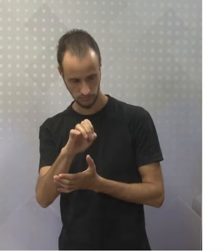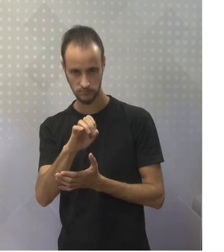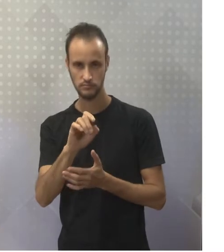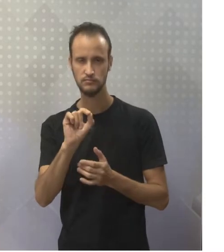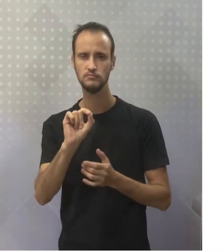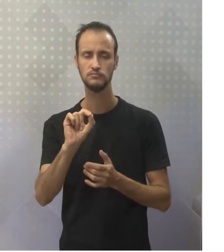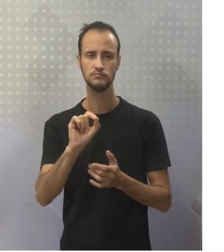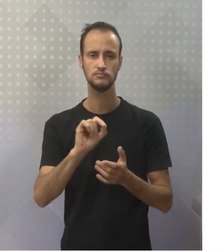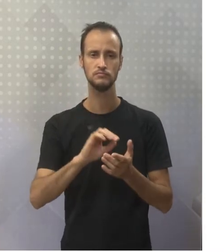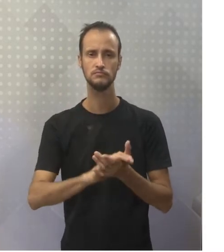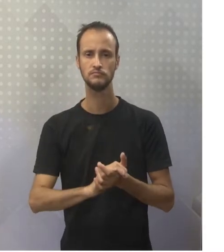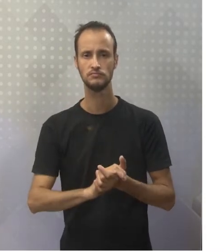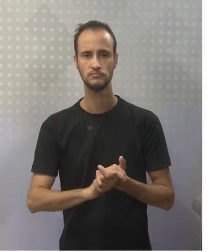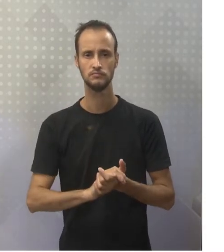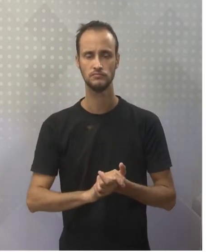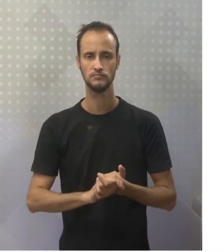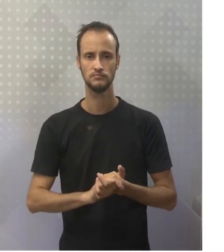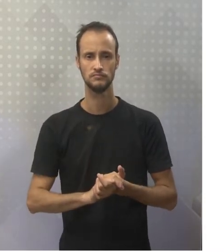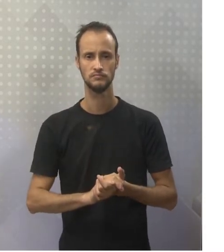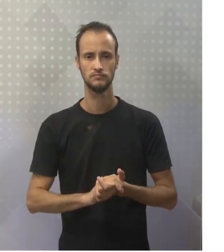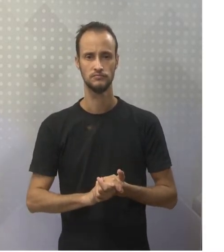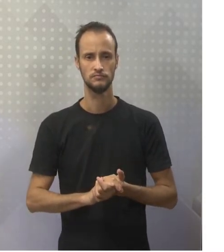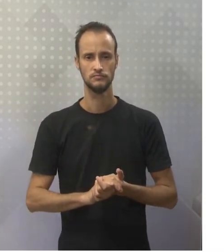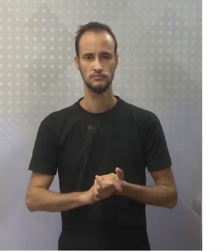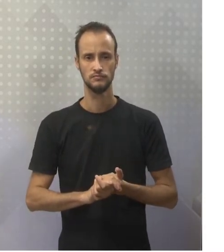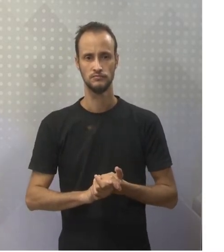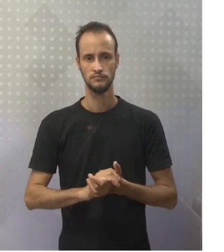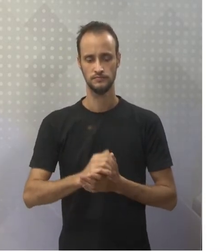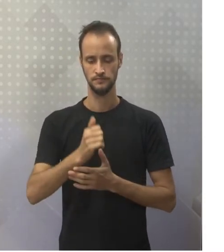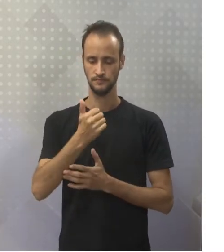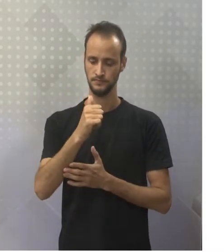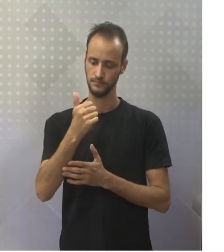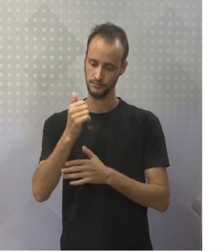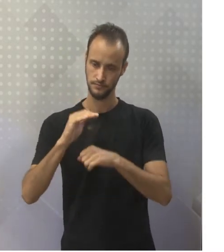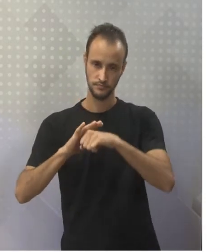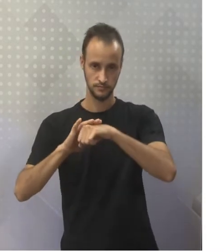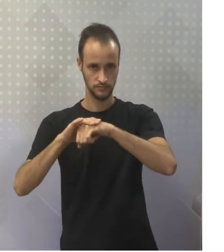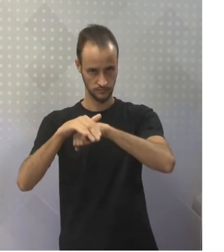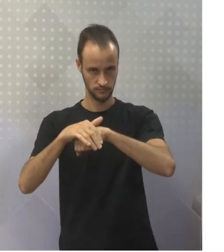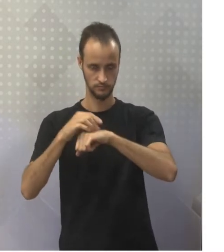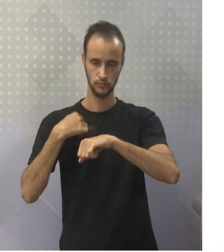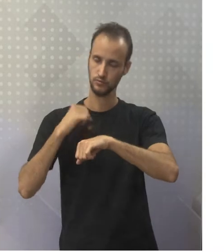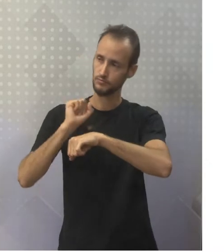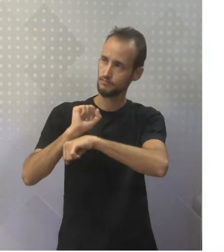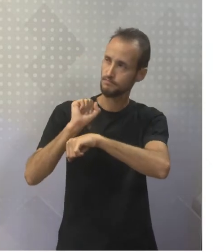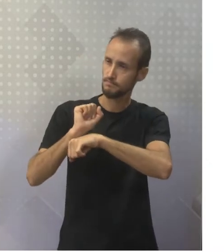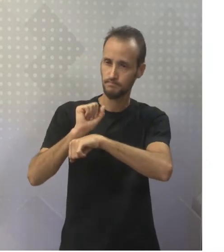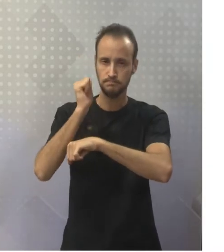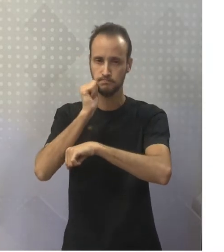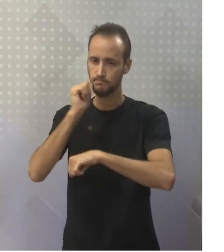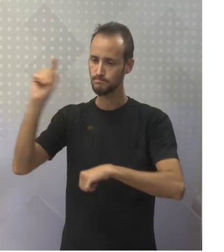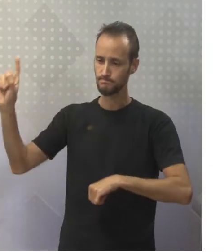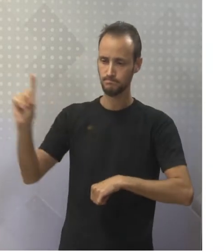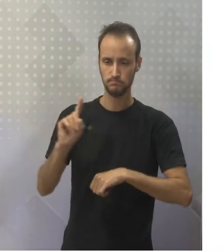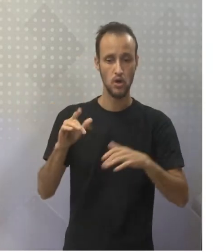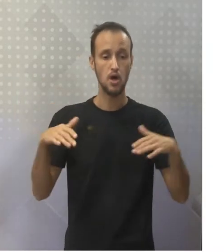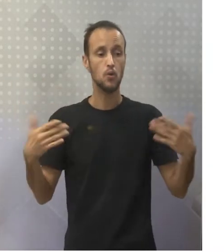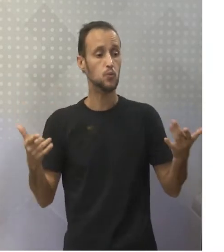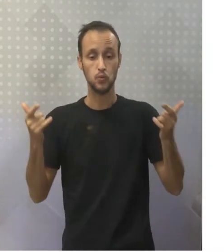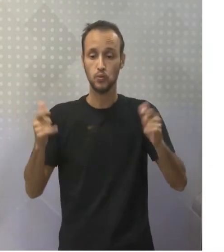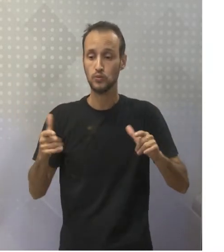I have been waiting for Jane. Desde onze da noite, eu tenho estado esperando por Jane. Onde será que ela está?